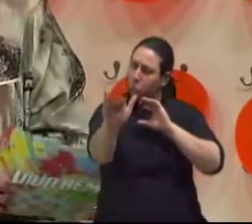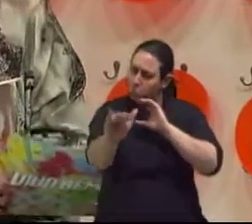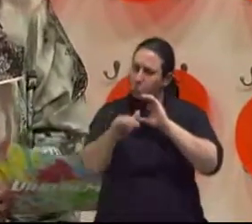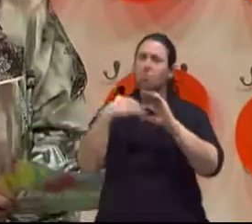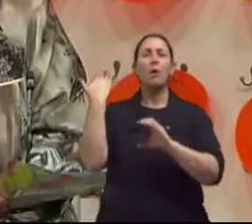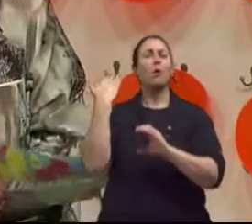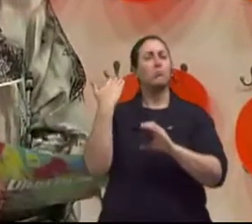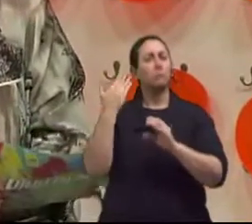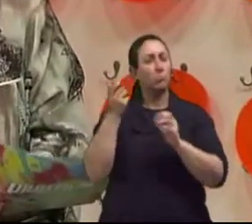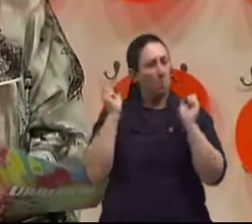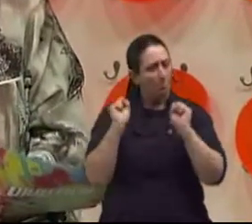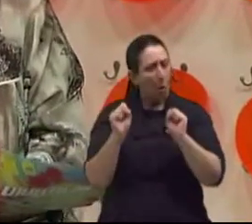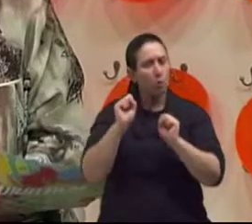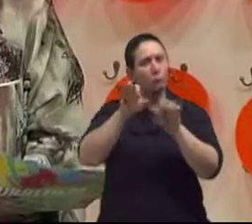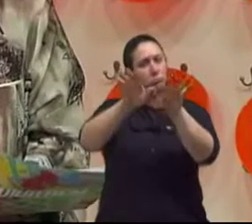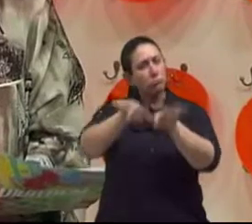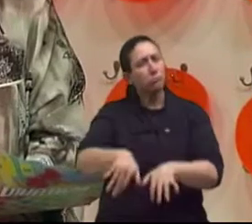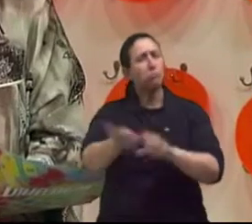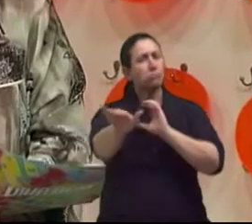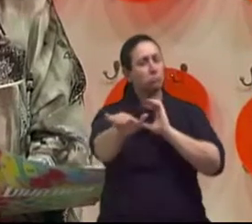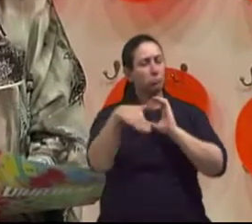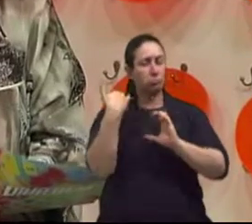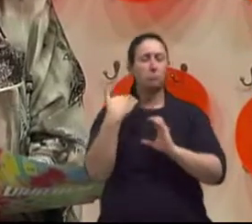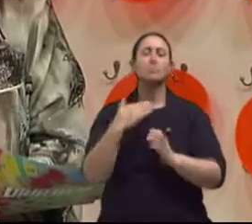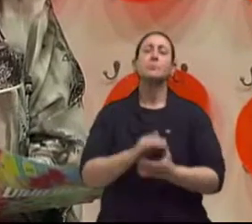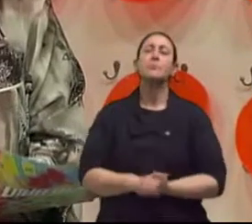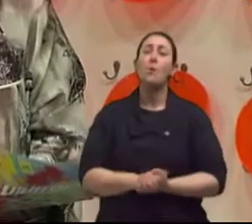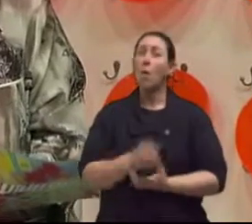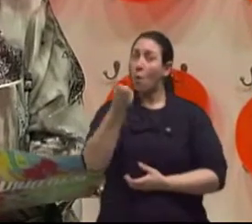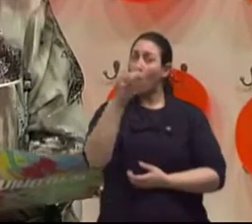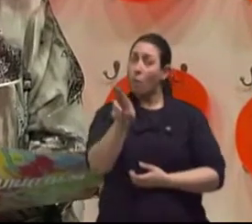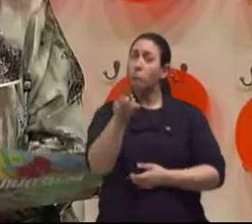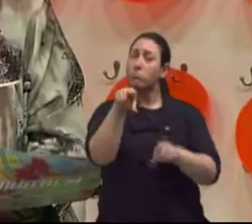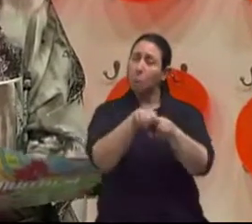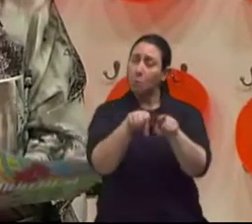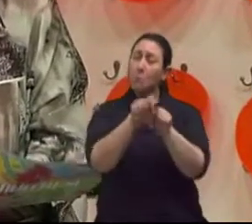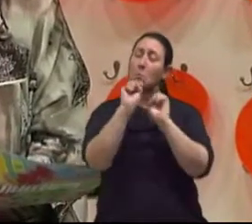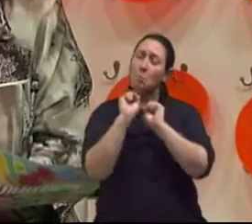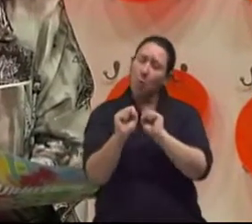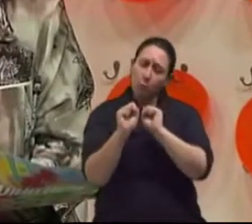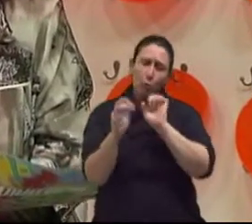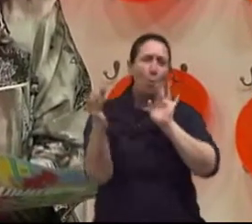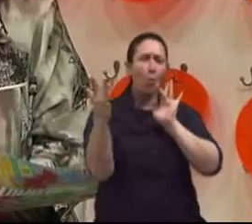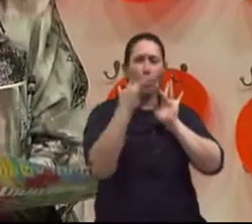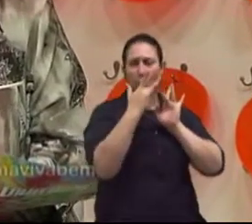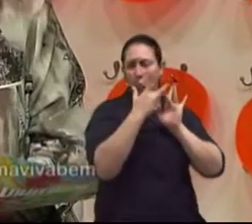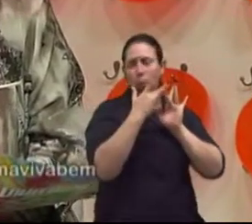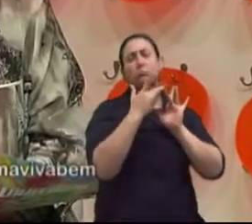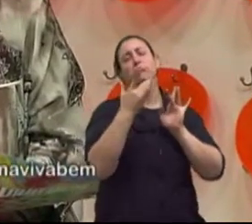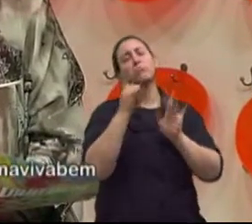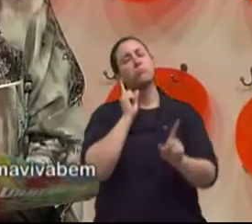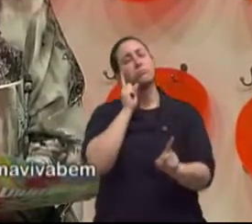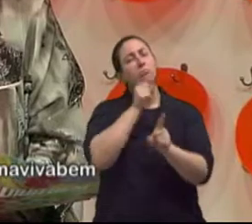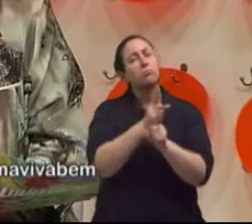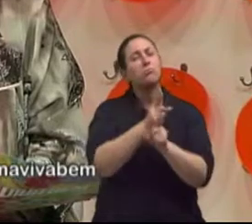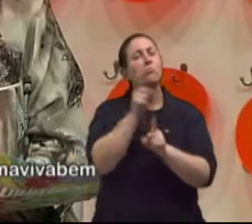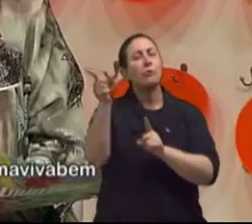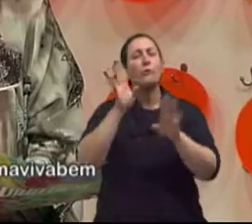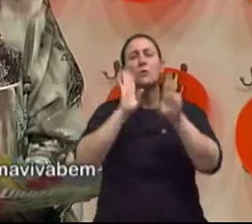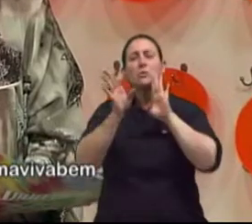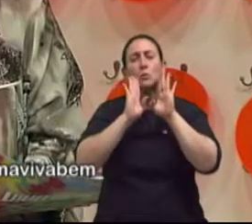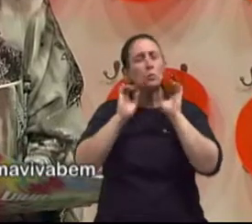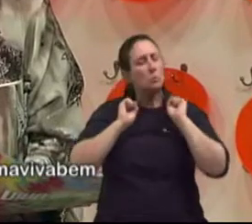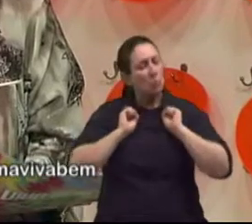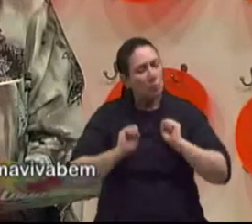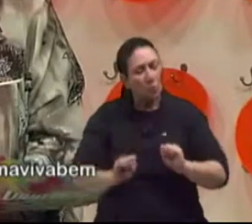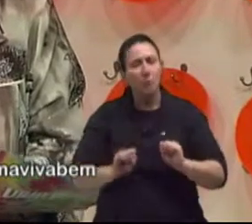vivabem.tv.com.br e também nos encontrar lá no Facebook,